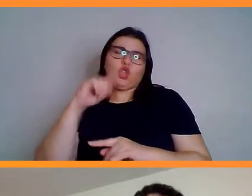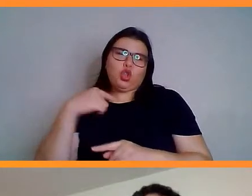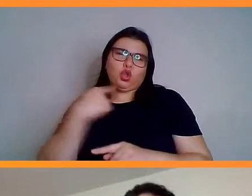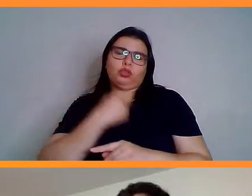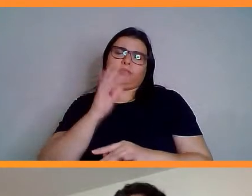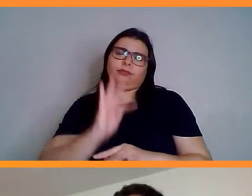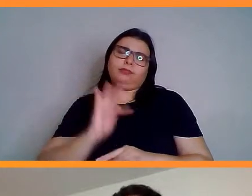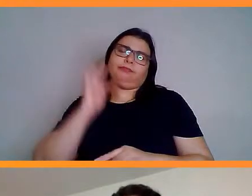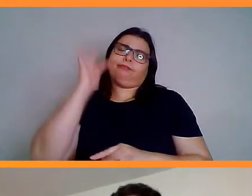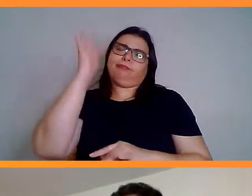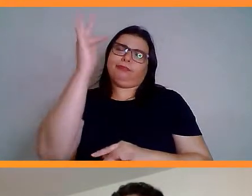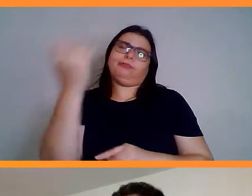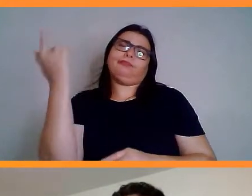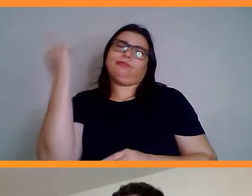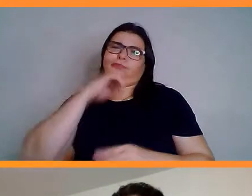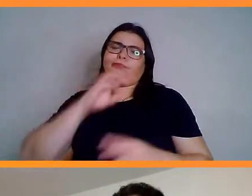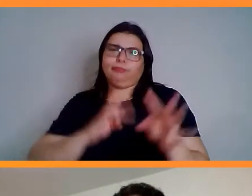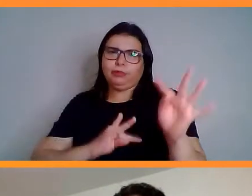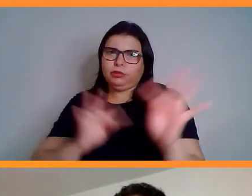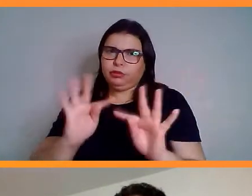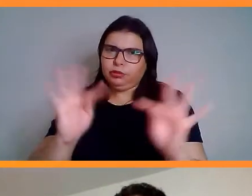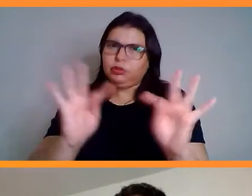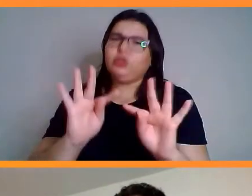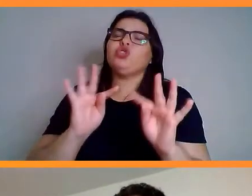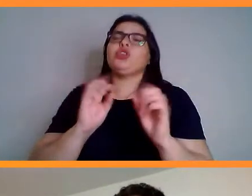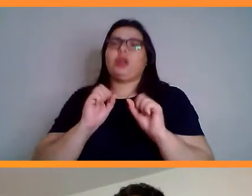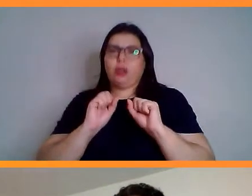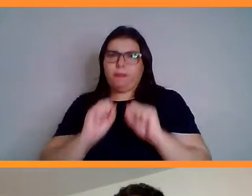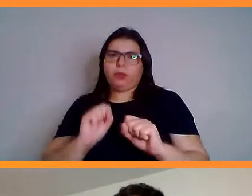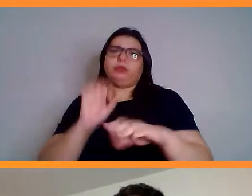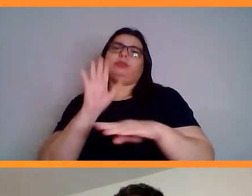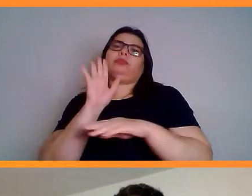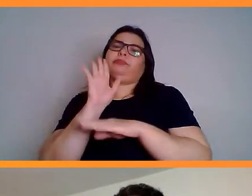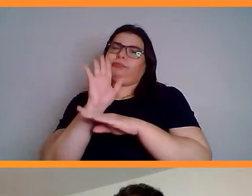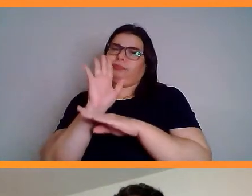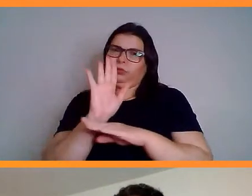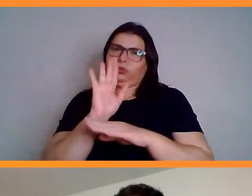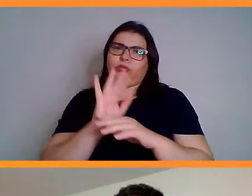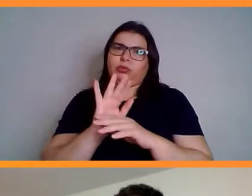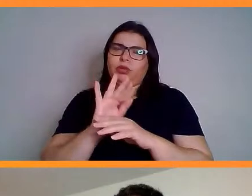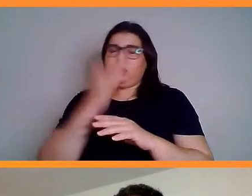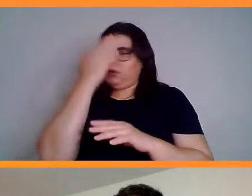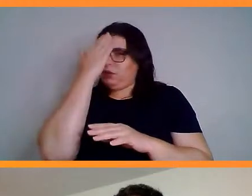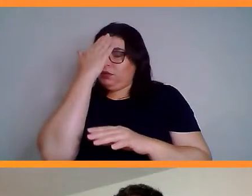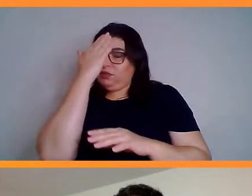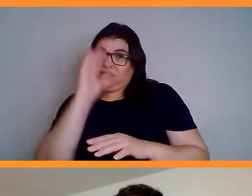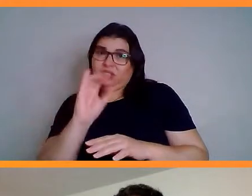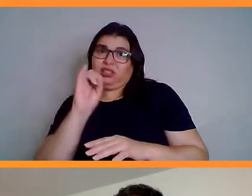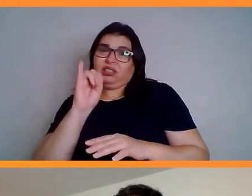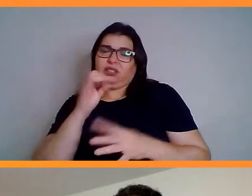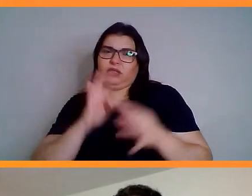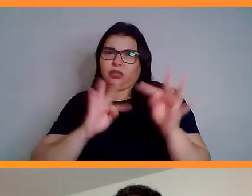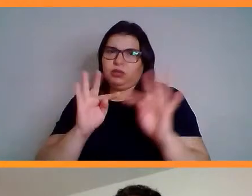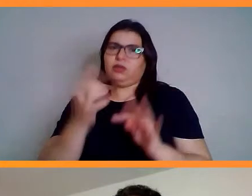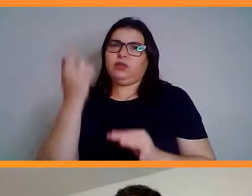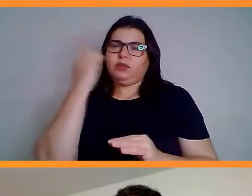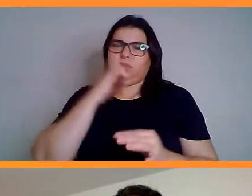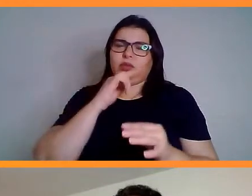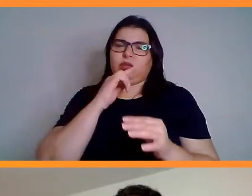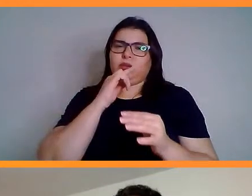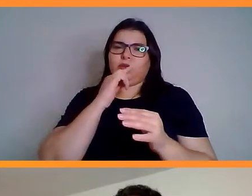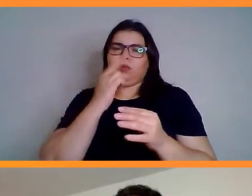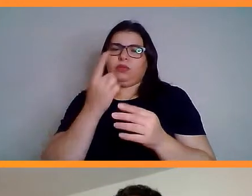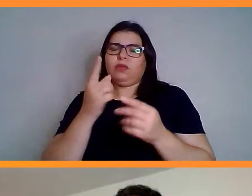eu não saberia dizer se existe algo que reconstitua o clitóris a ponto de tornar a vagina